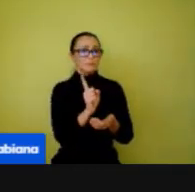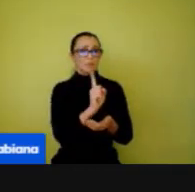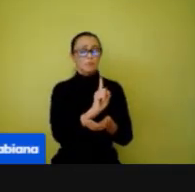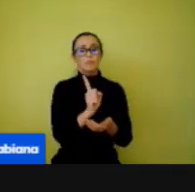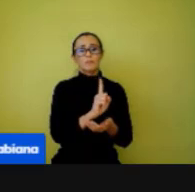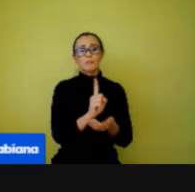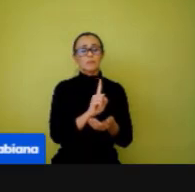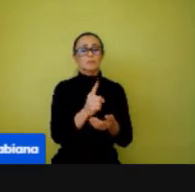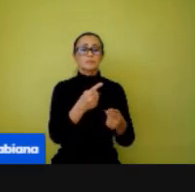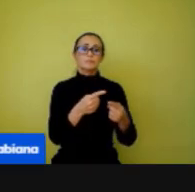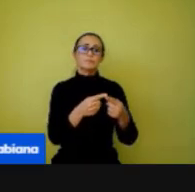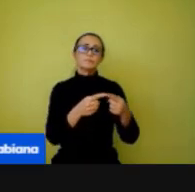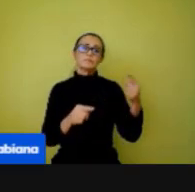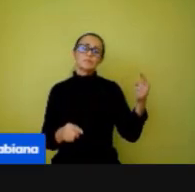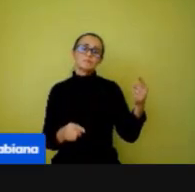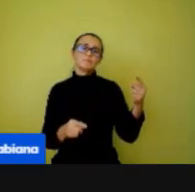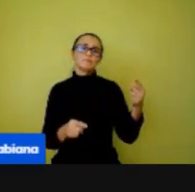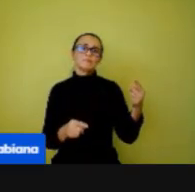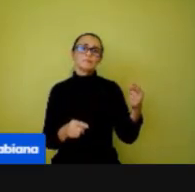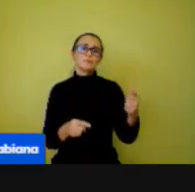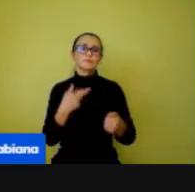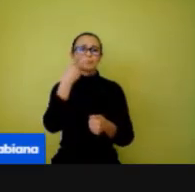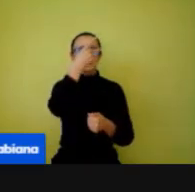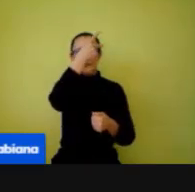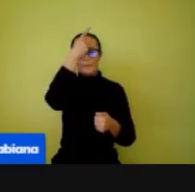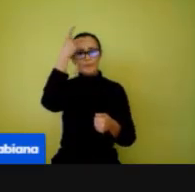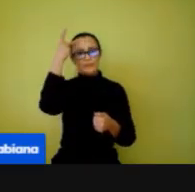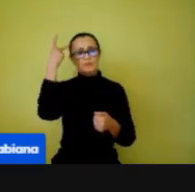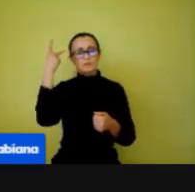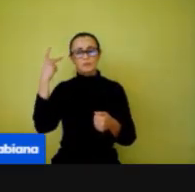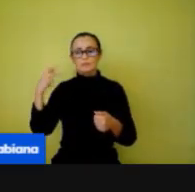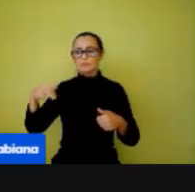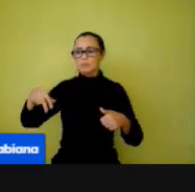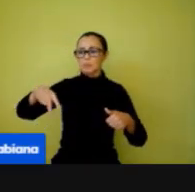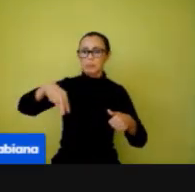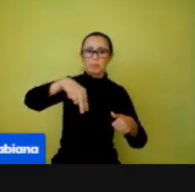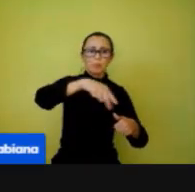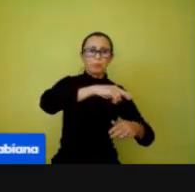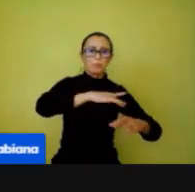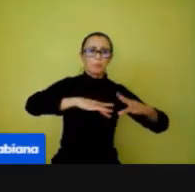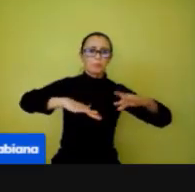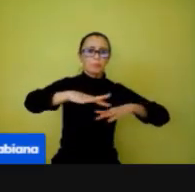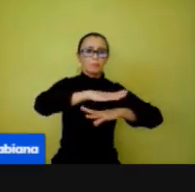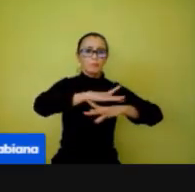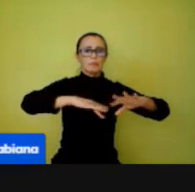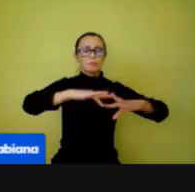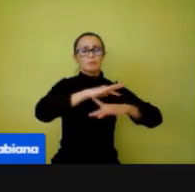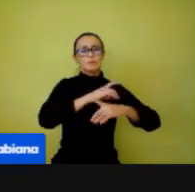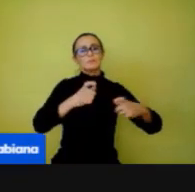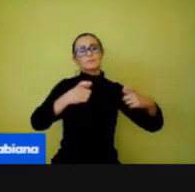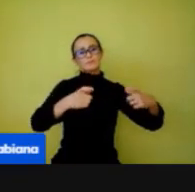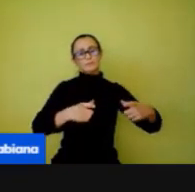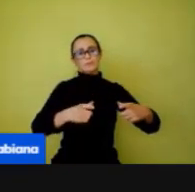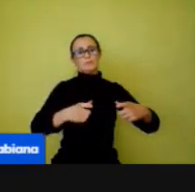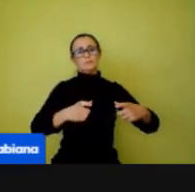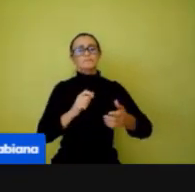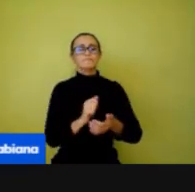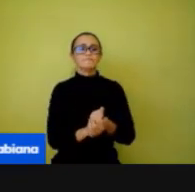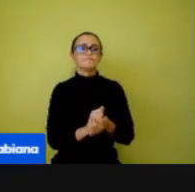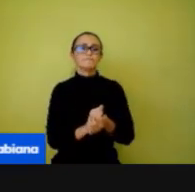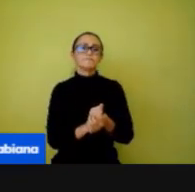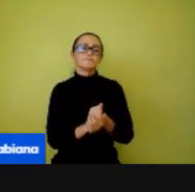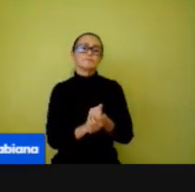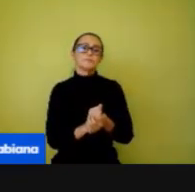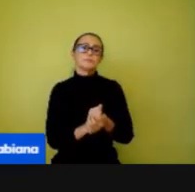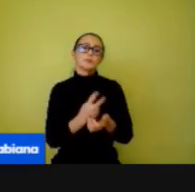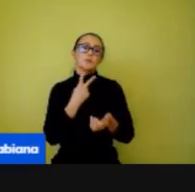concentração de muita gente no mesmo espaço. Então, não é para ter outras pessoas